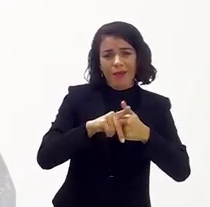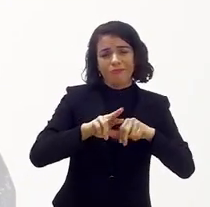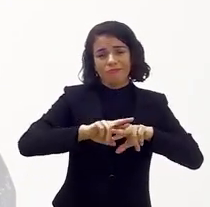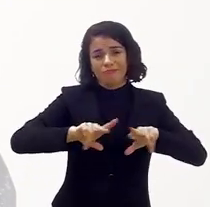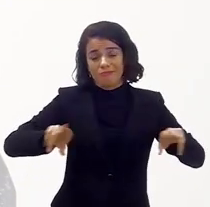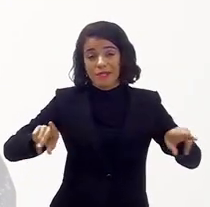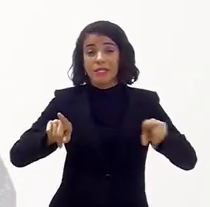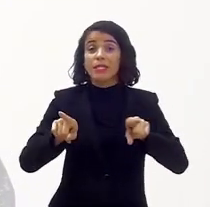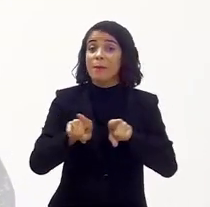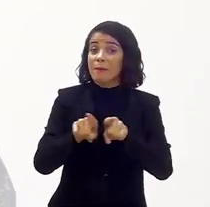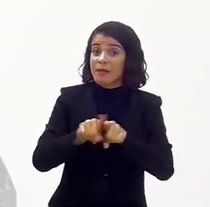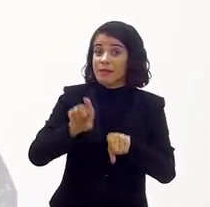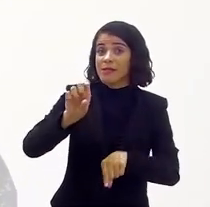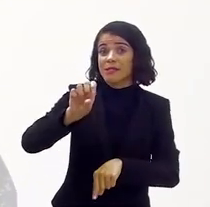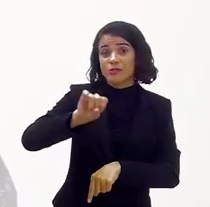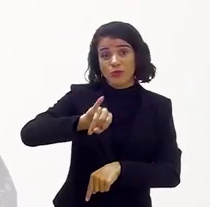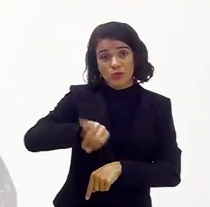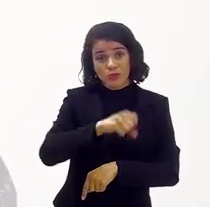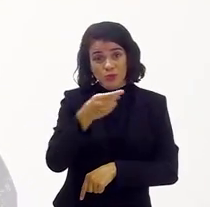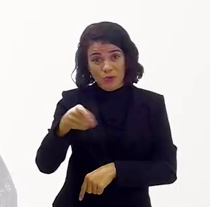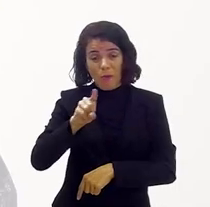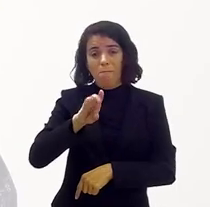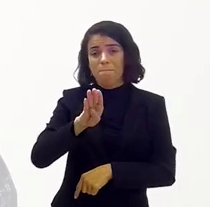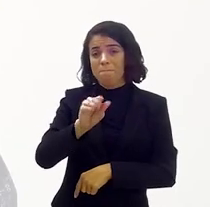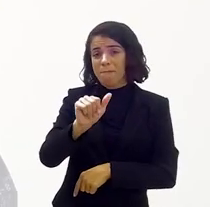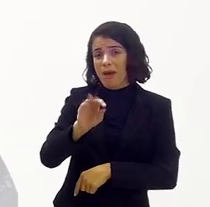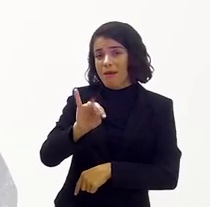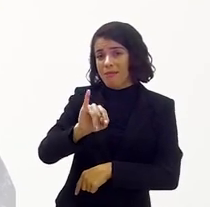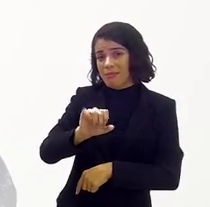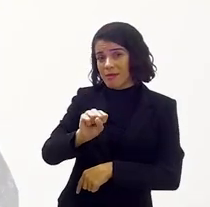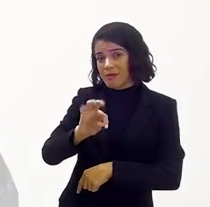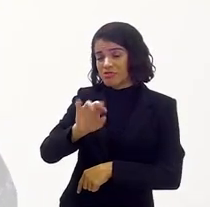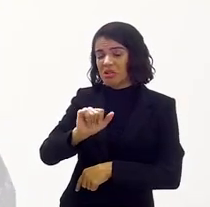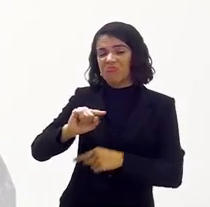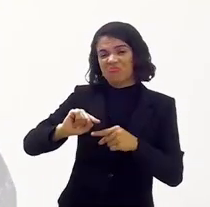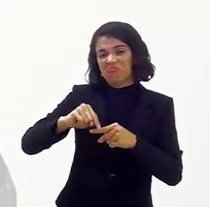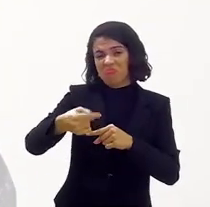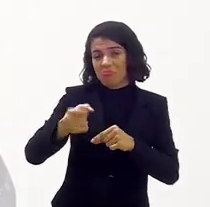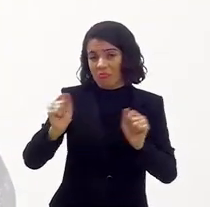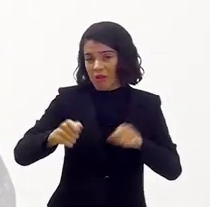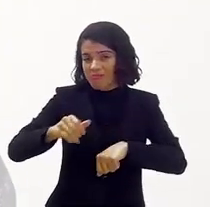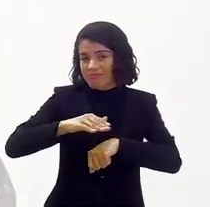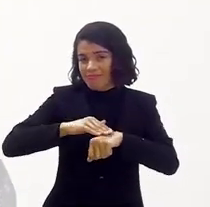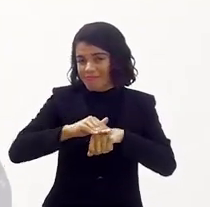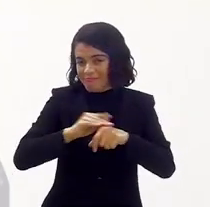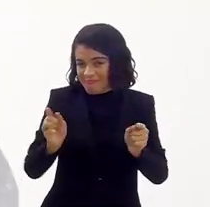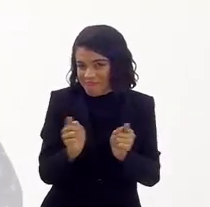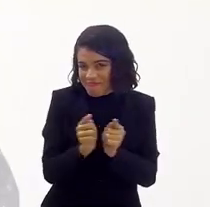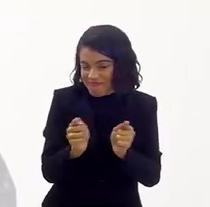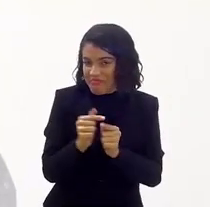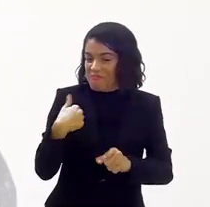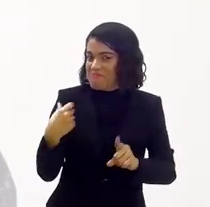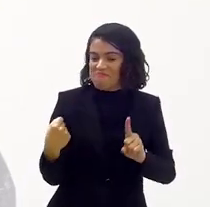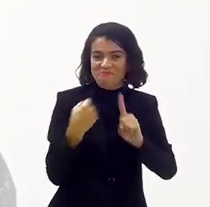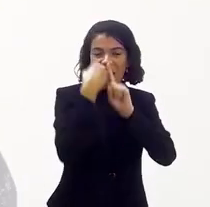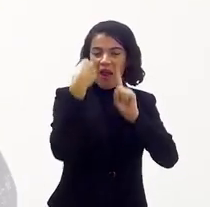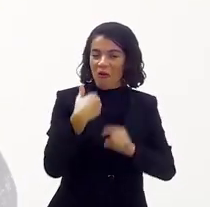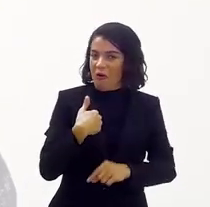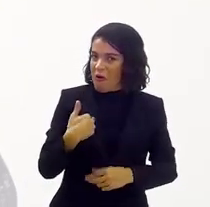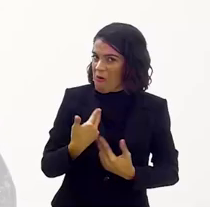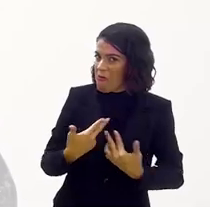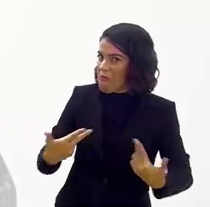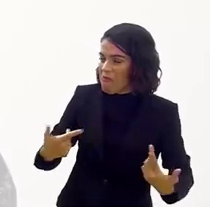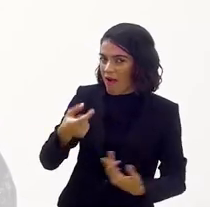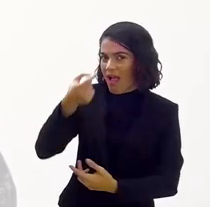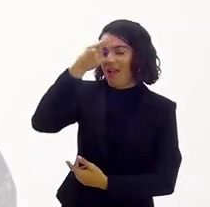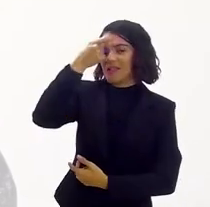acabamos fazendo São João Batista, que foi um dos trabalhos que depois a gente pode falar e que marcou muito até, que eu sempre